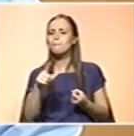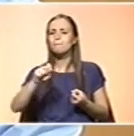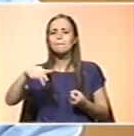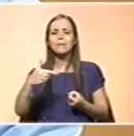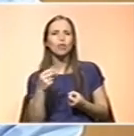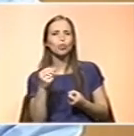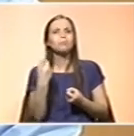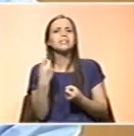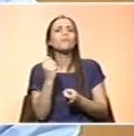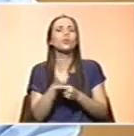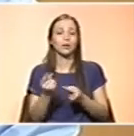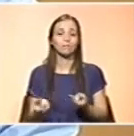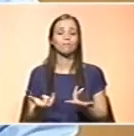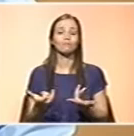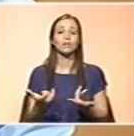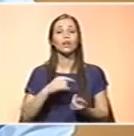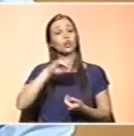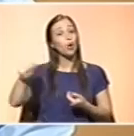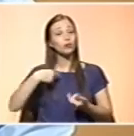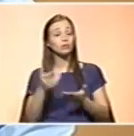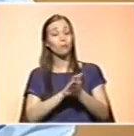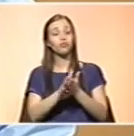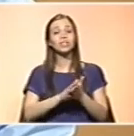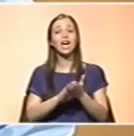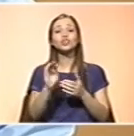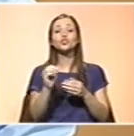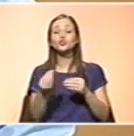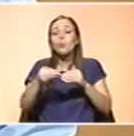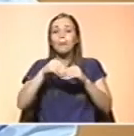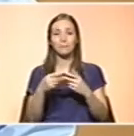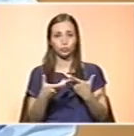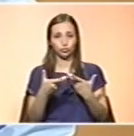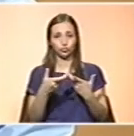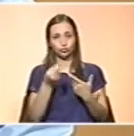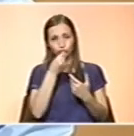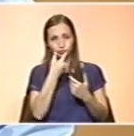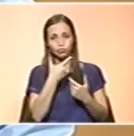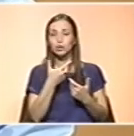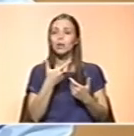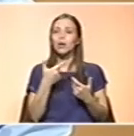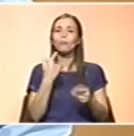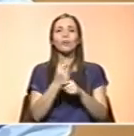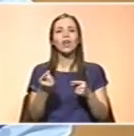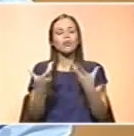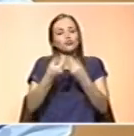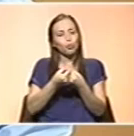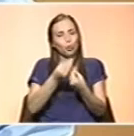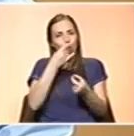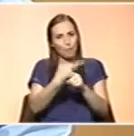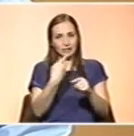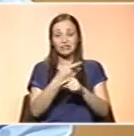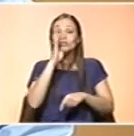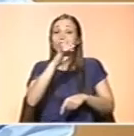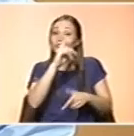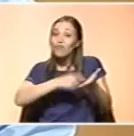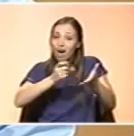Devemos recorrer a este tipo de suplementos, exatamente como o nome indica, para suplementar a nossa alimentação, caso haja essa